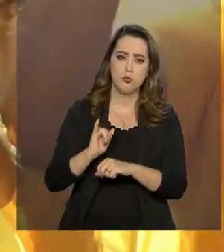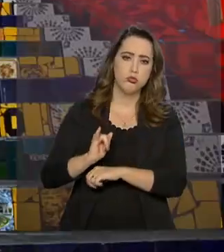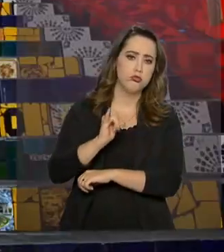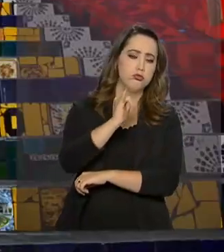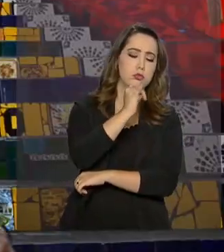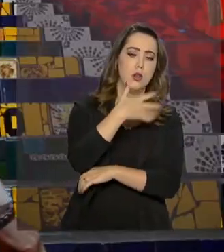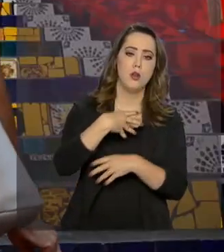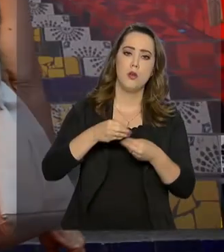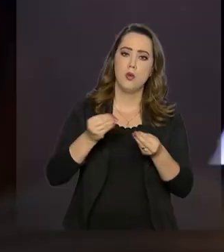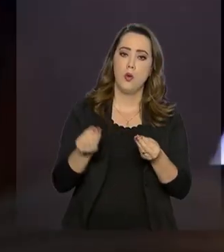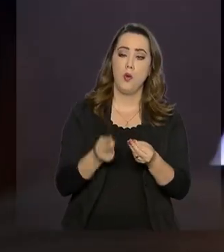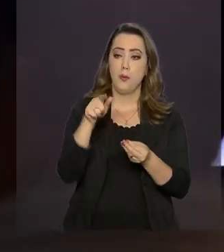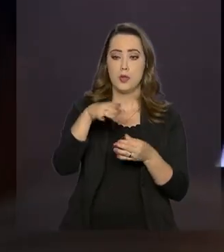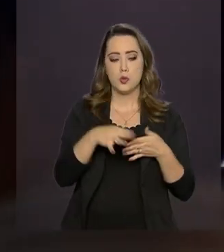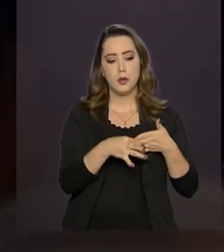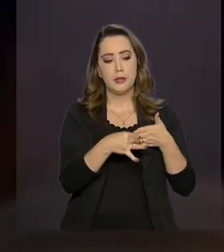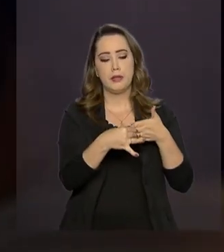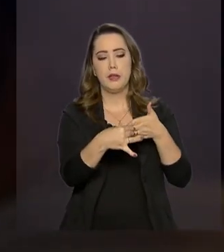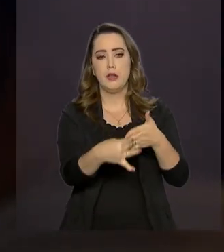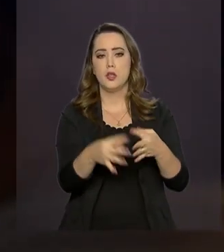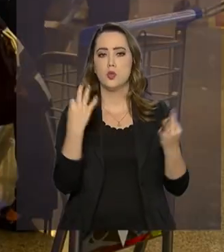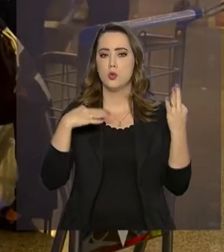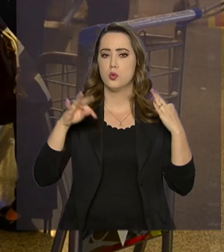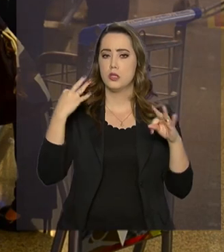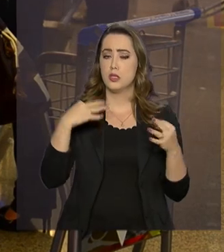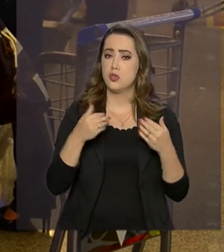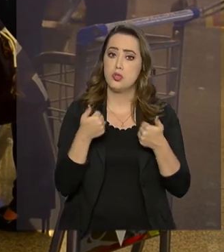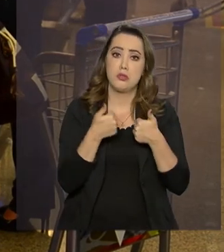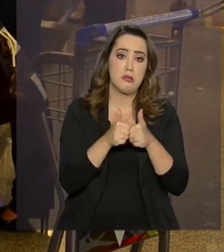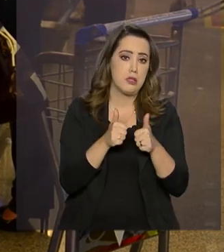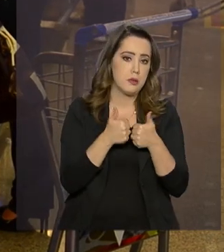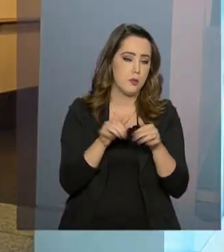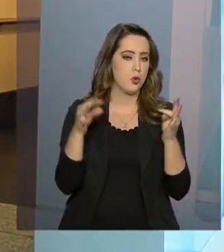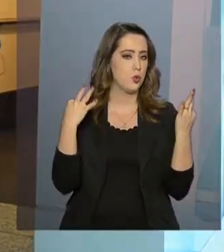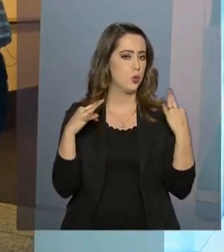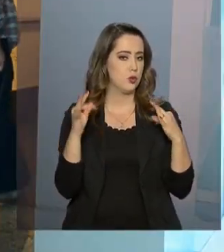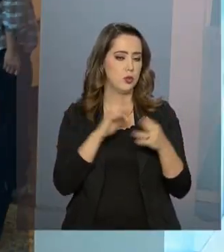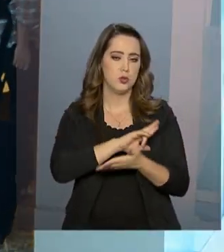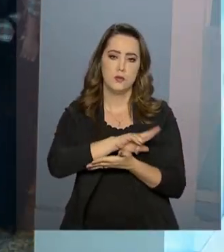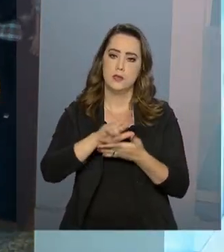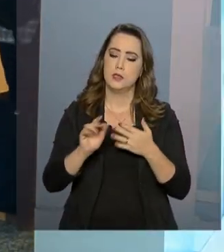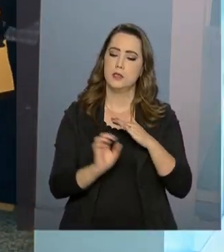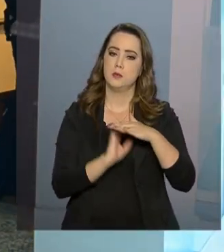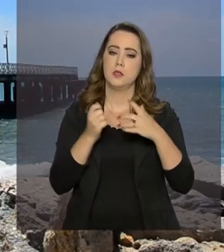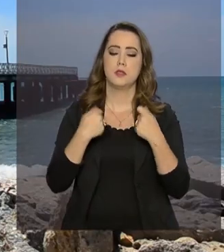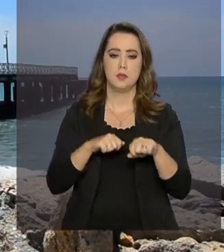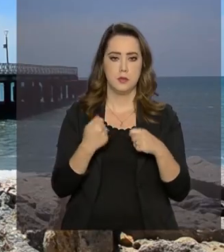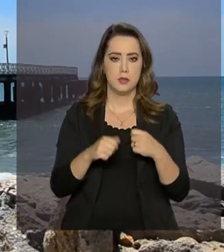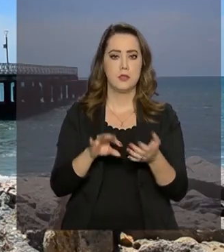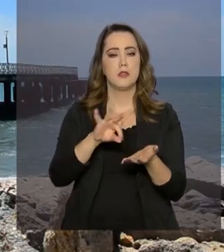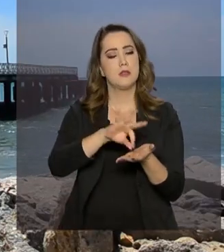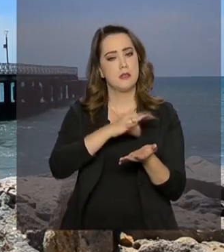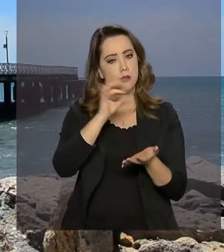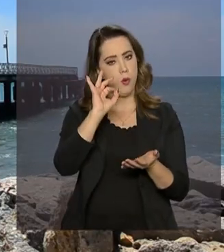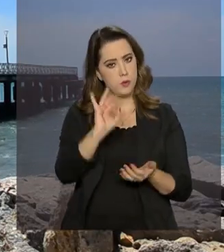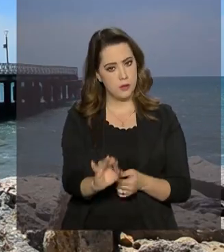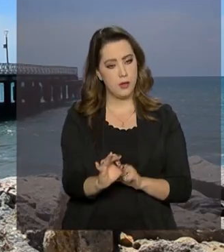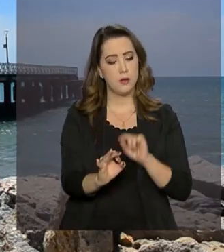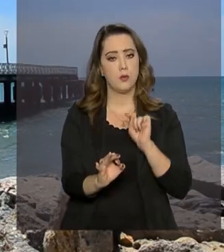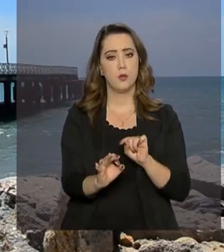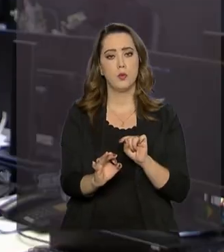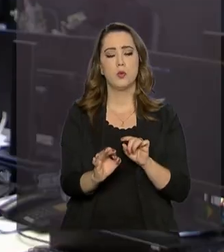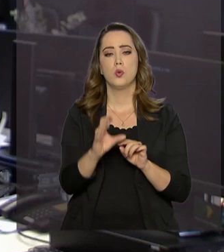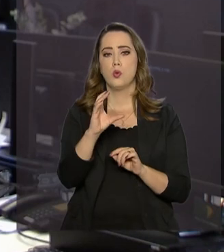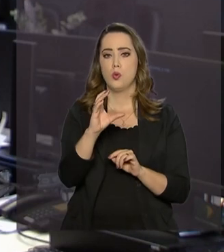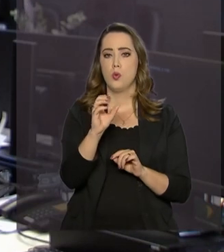eventos, guias de turismo, transportadoras turísticas, entre outras empresas que devem se cadastrar obrigatoriamente no